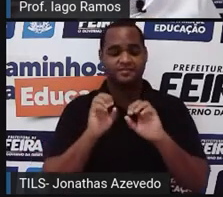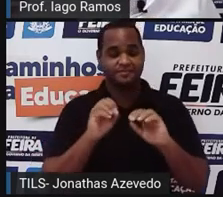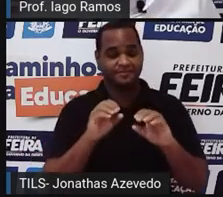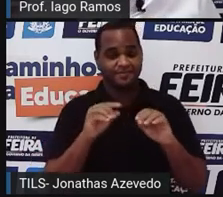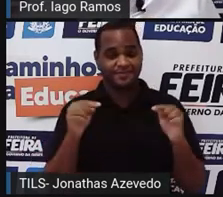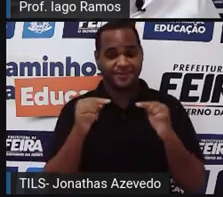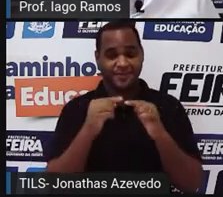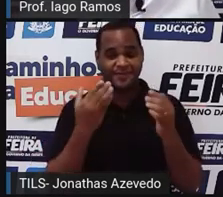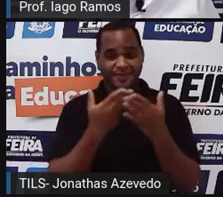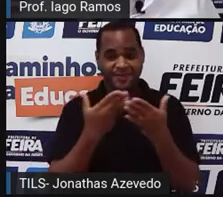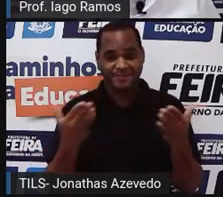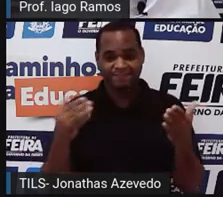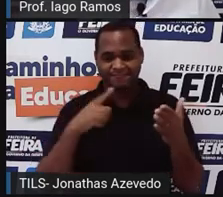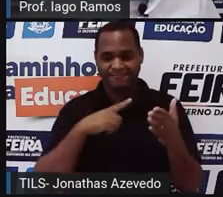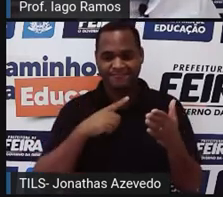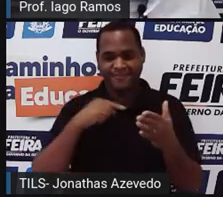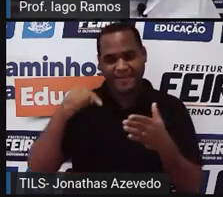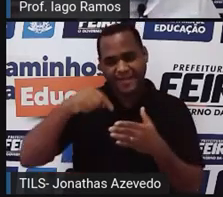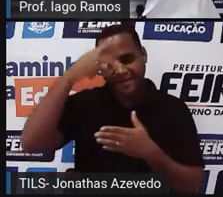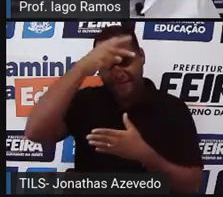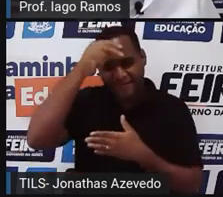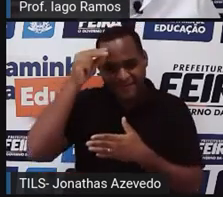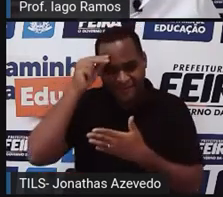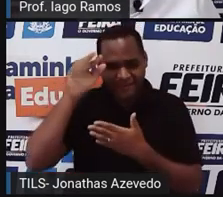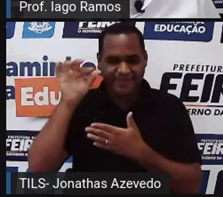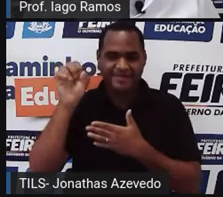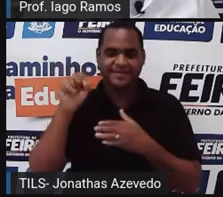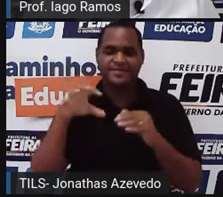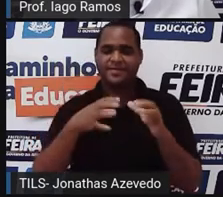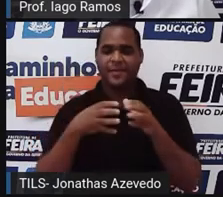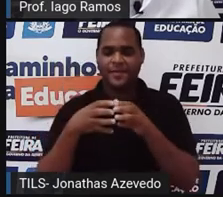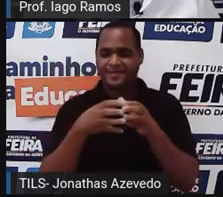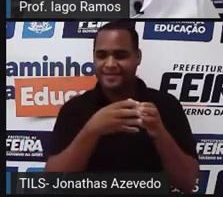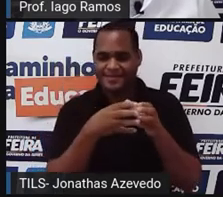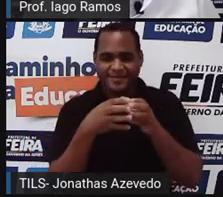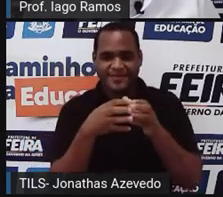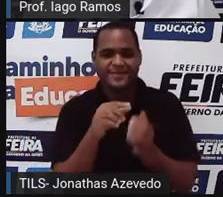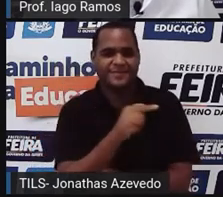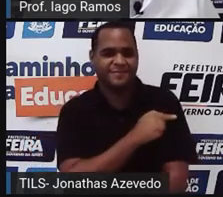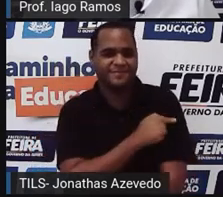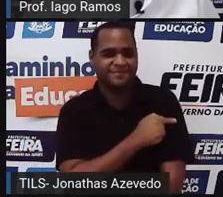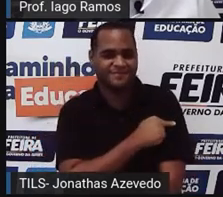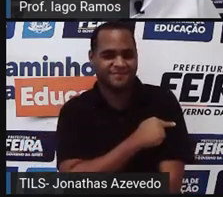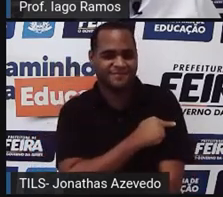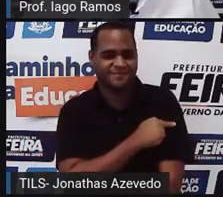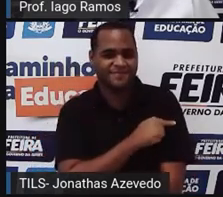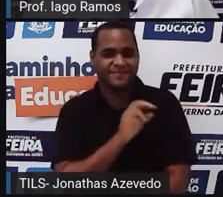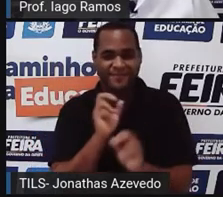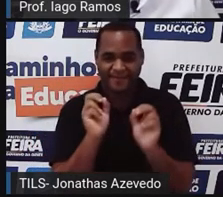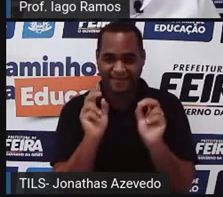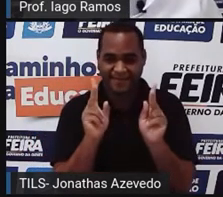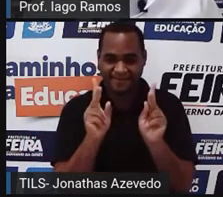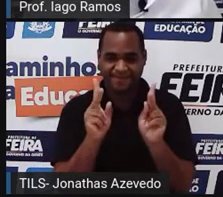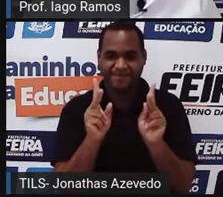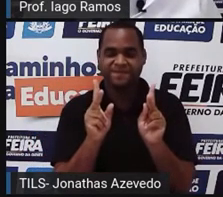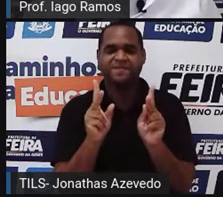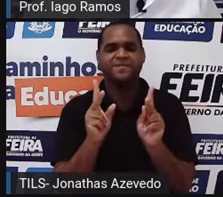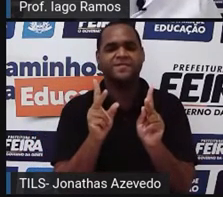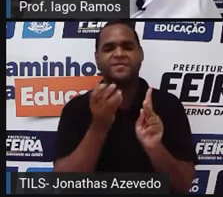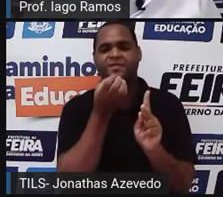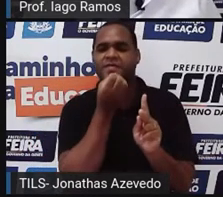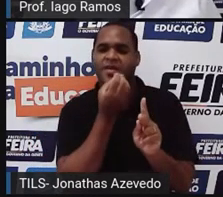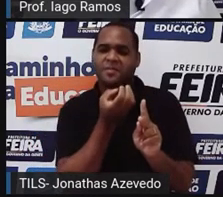que é estudante da nossa Rede Municipal de Ensino, das turminhas do sétimo ano. Beleza? Bom,